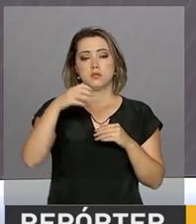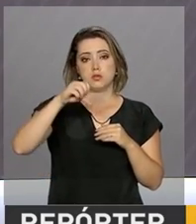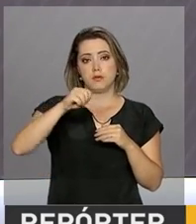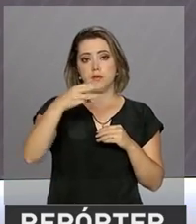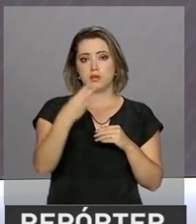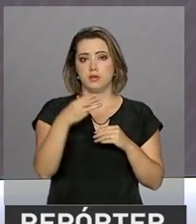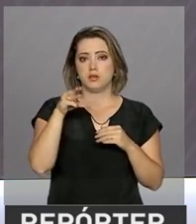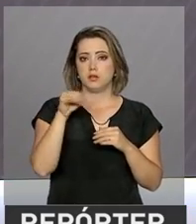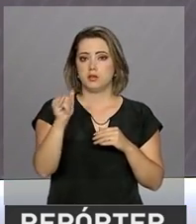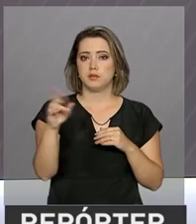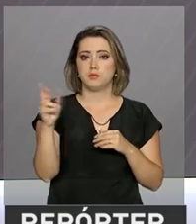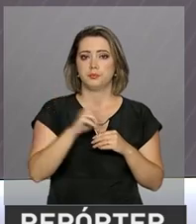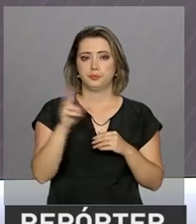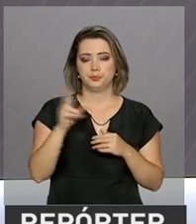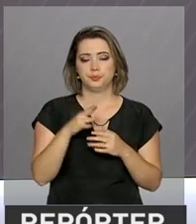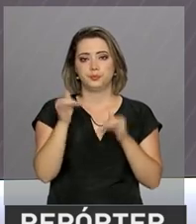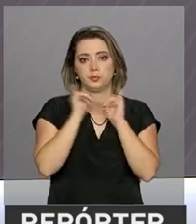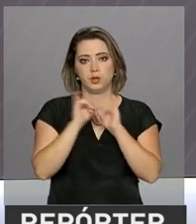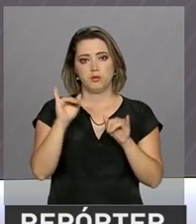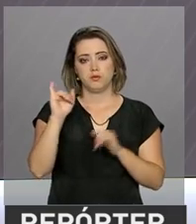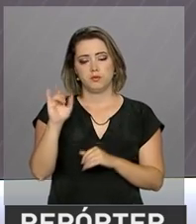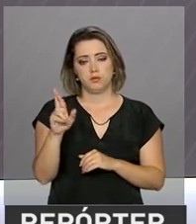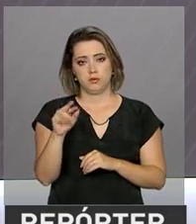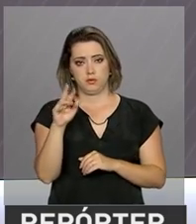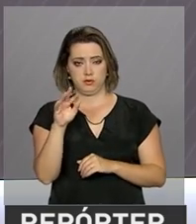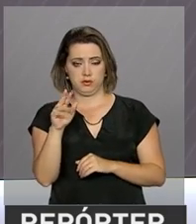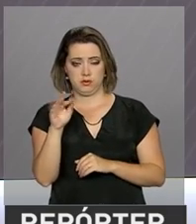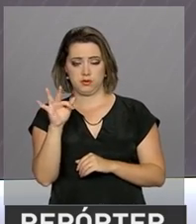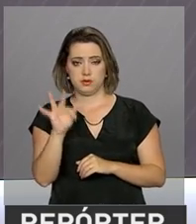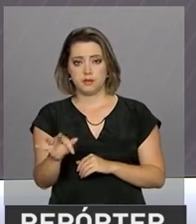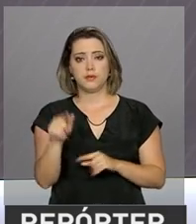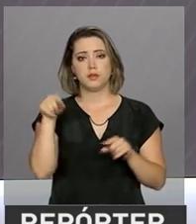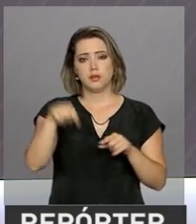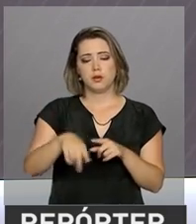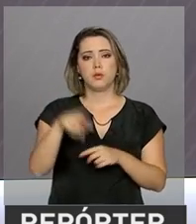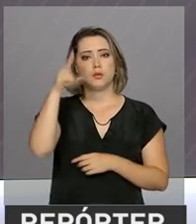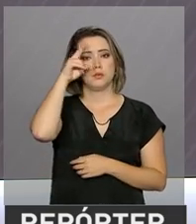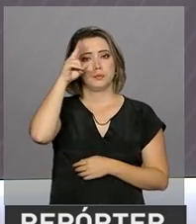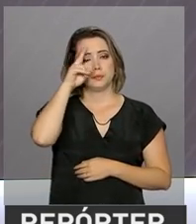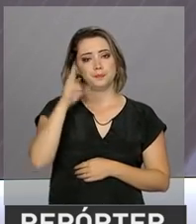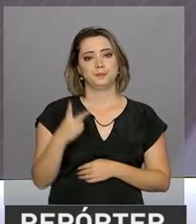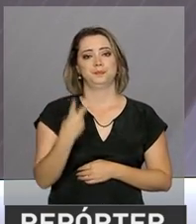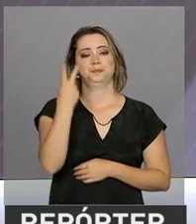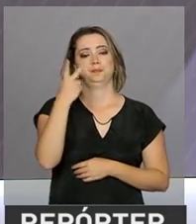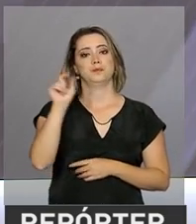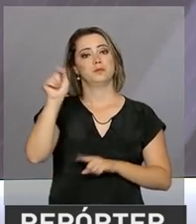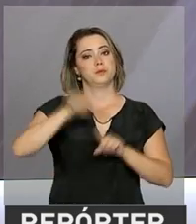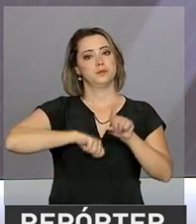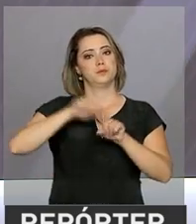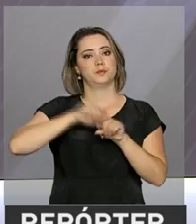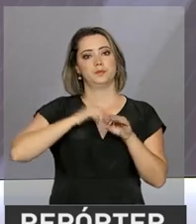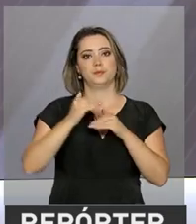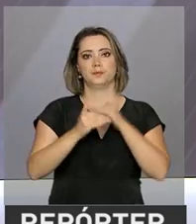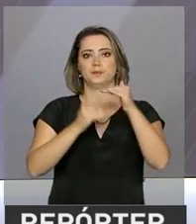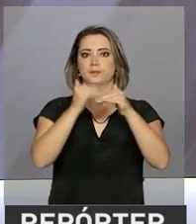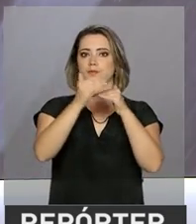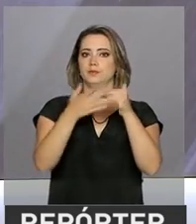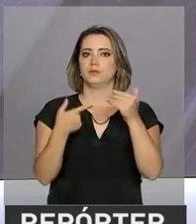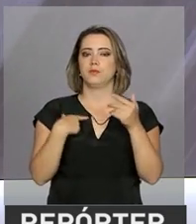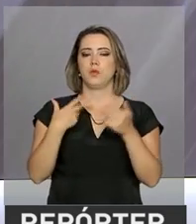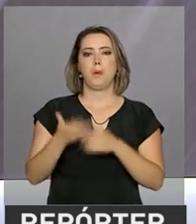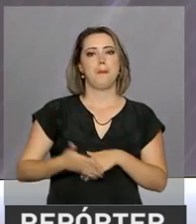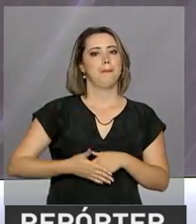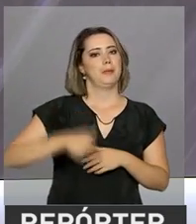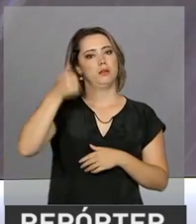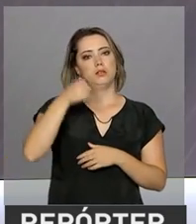informou a Receita Federal nesta segunda-feira. Foi o segundo mês seguido de aumento e o melhor resultado para o mês desde fevereiro